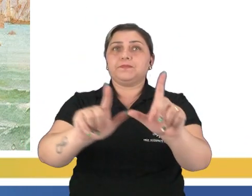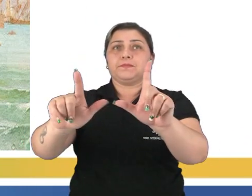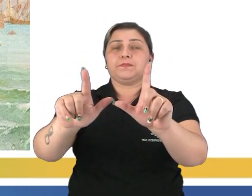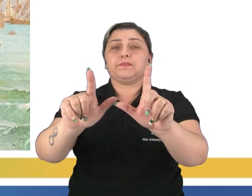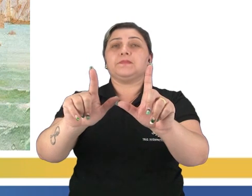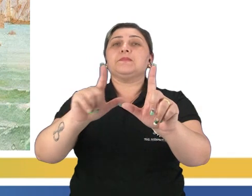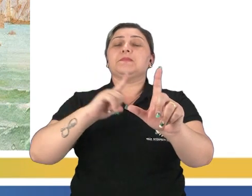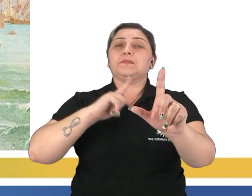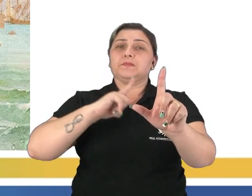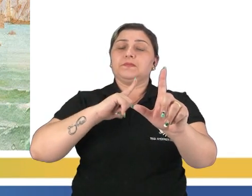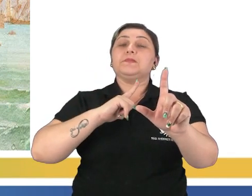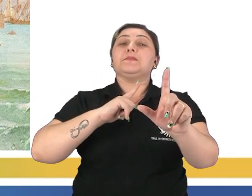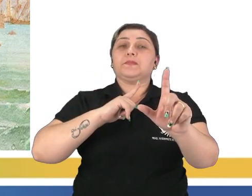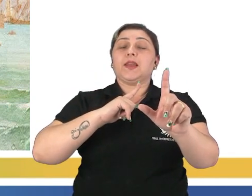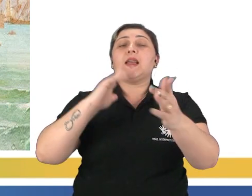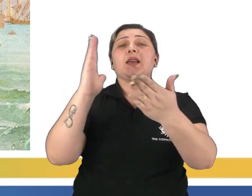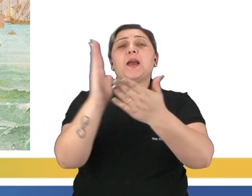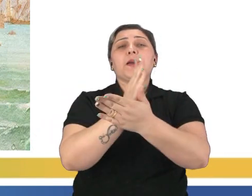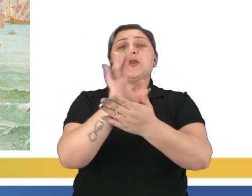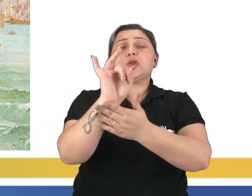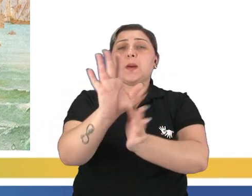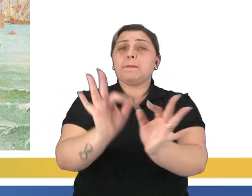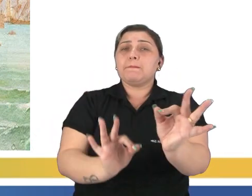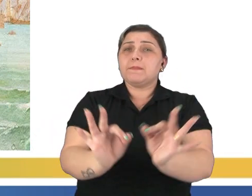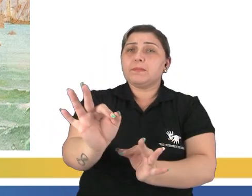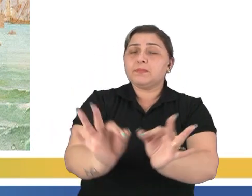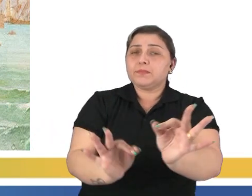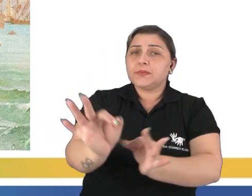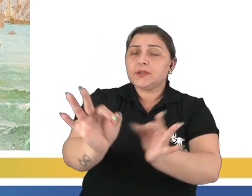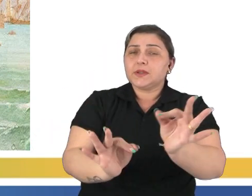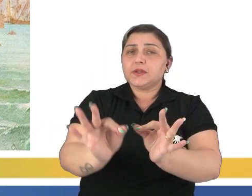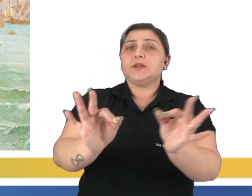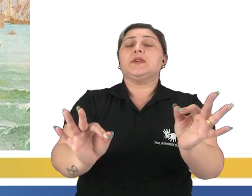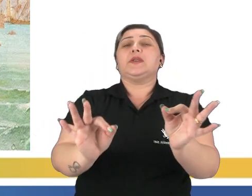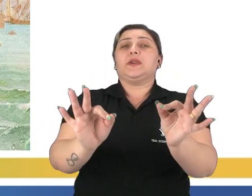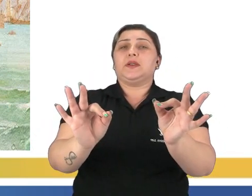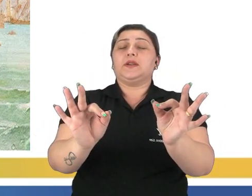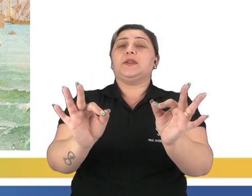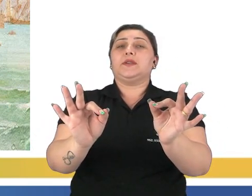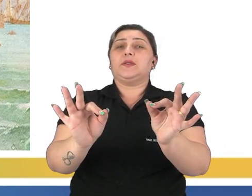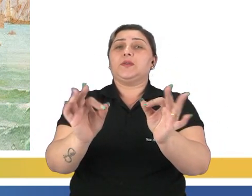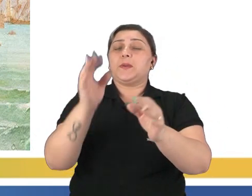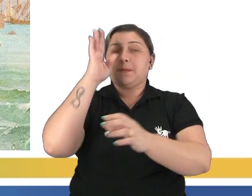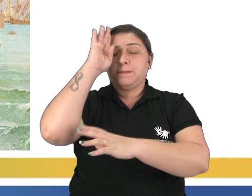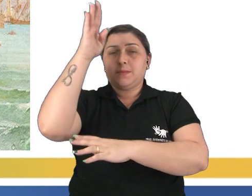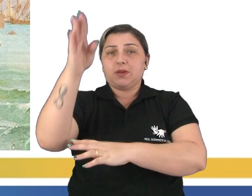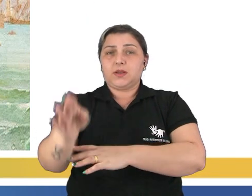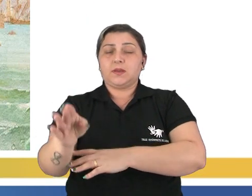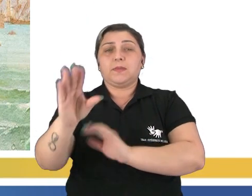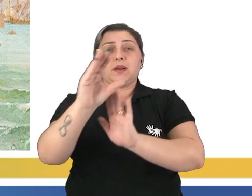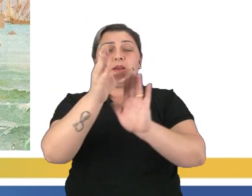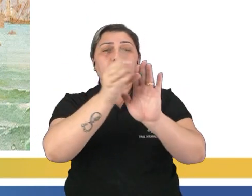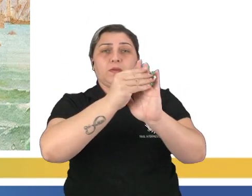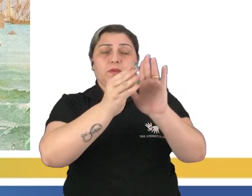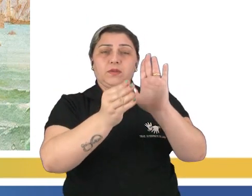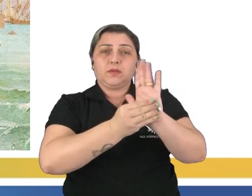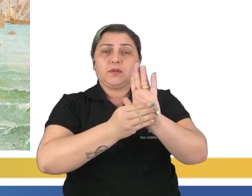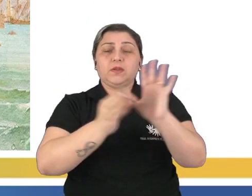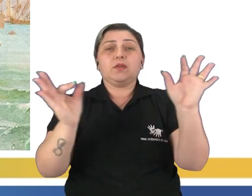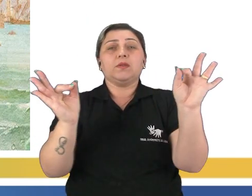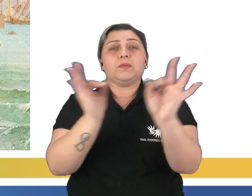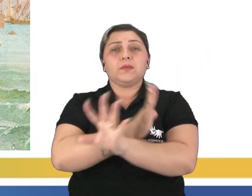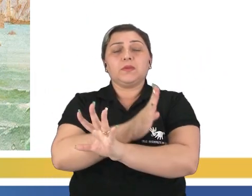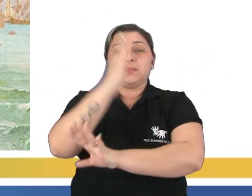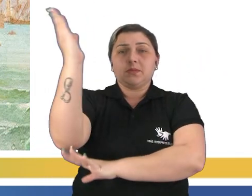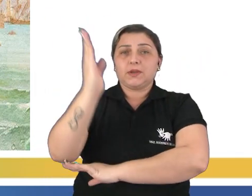tais divisões existem apenas para organizar esquematicamente os principais conteúdos sobre a formação do